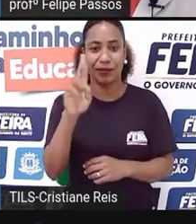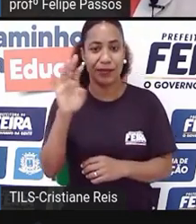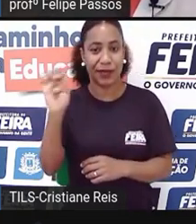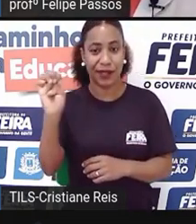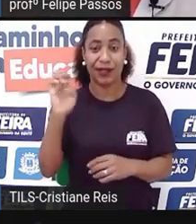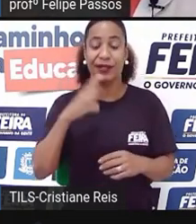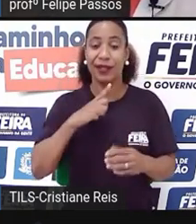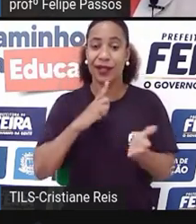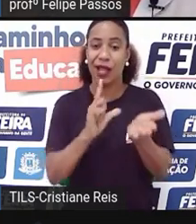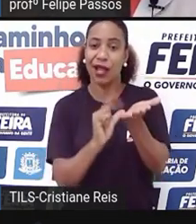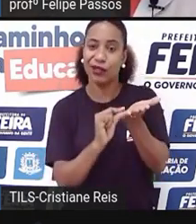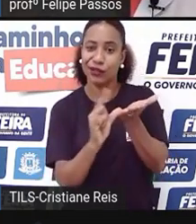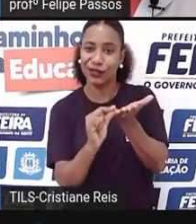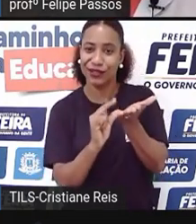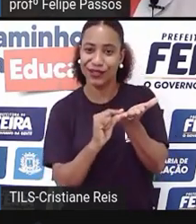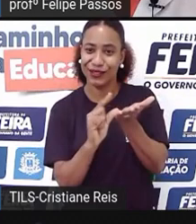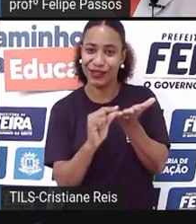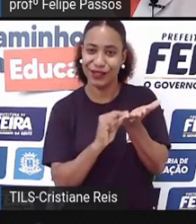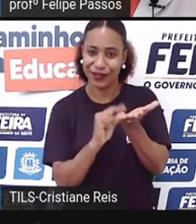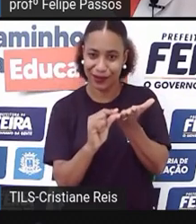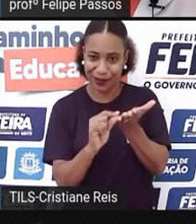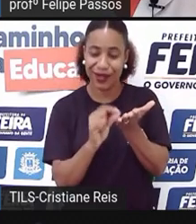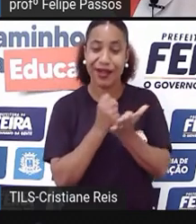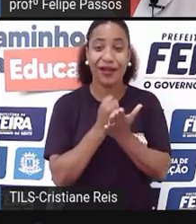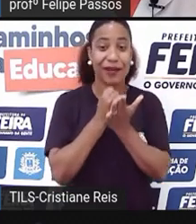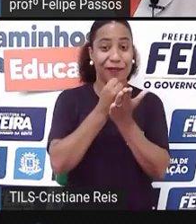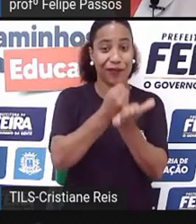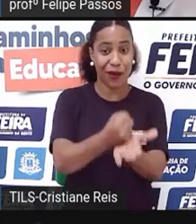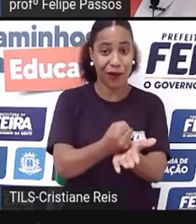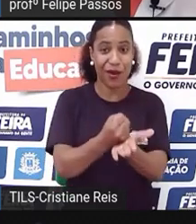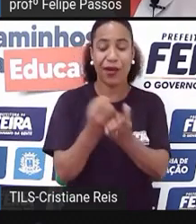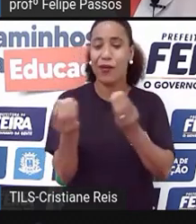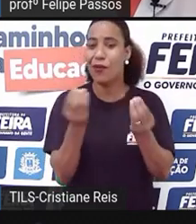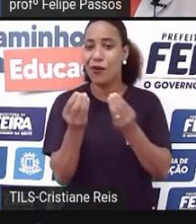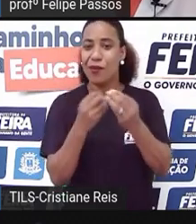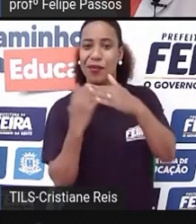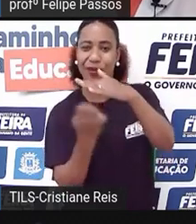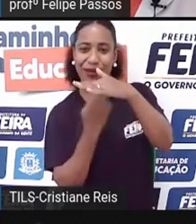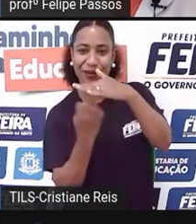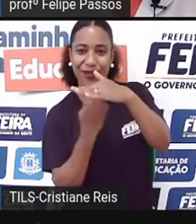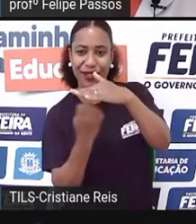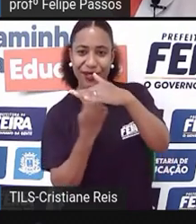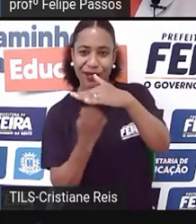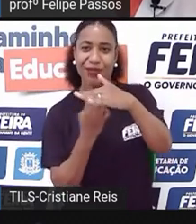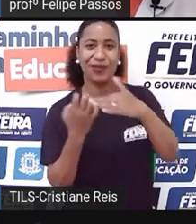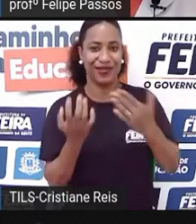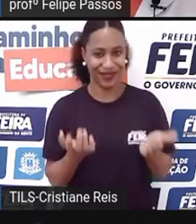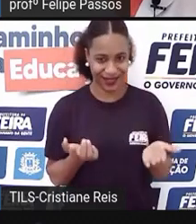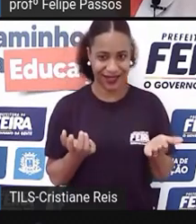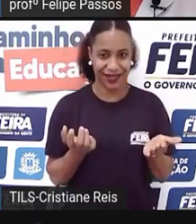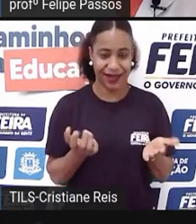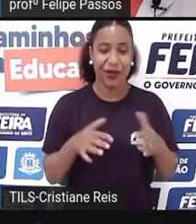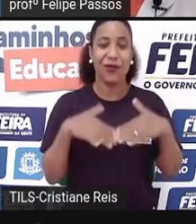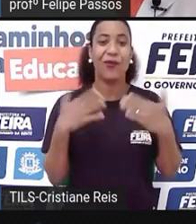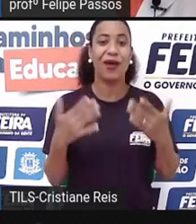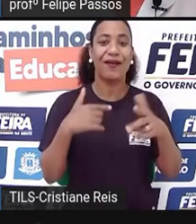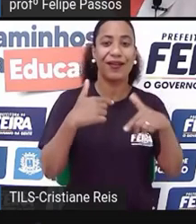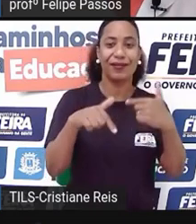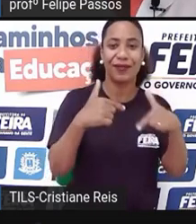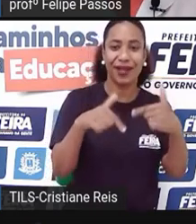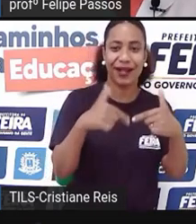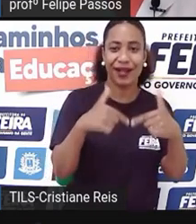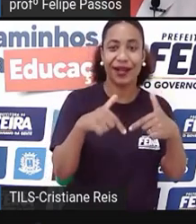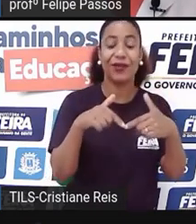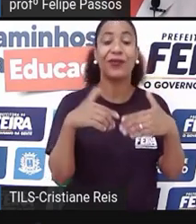para apoiar nesse processo de empreendedorismo, seja ele em que atividade for. Então, na pandemia, foram